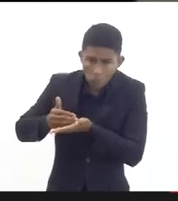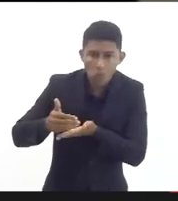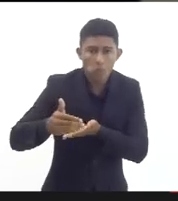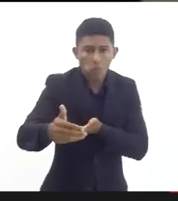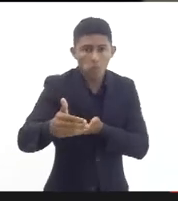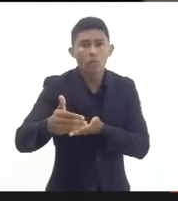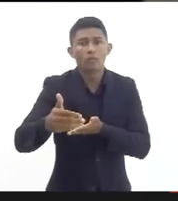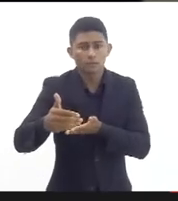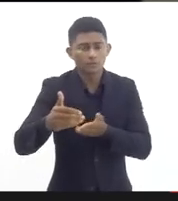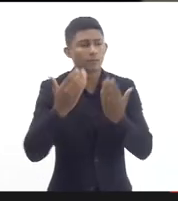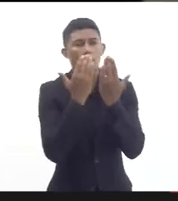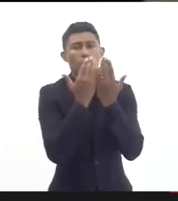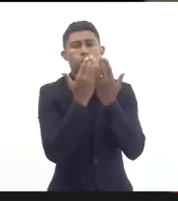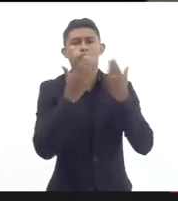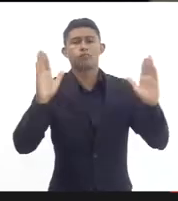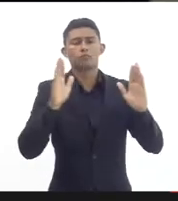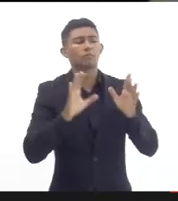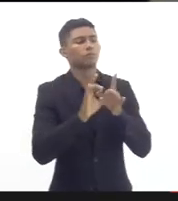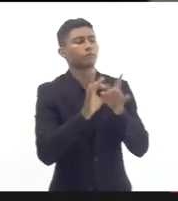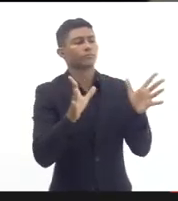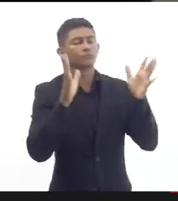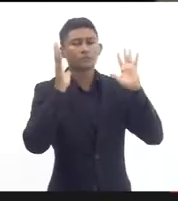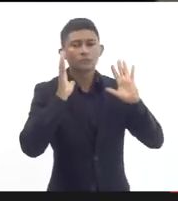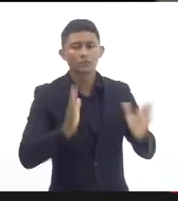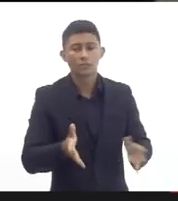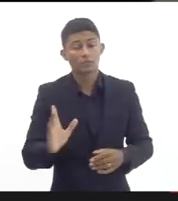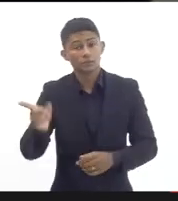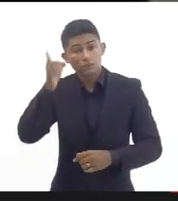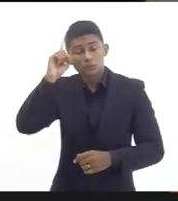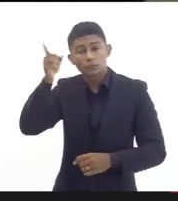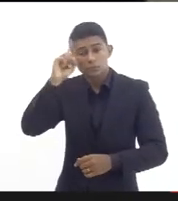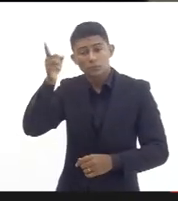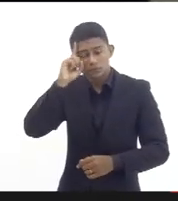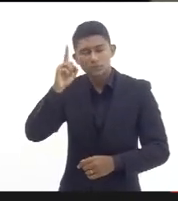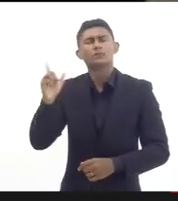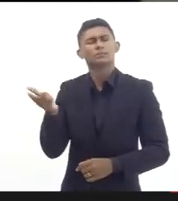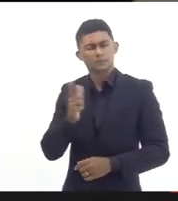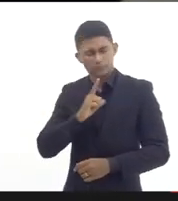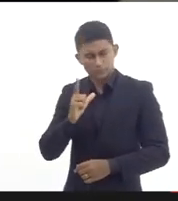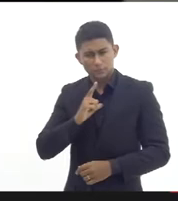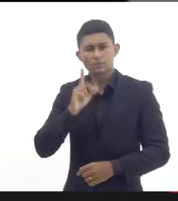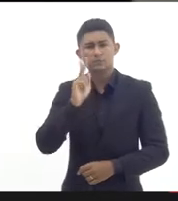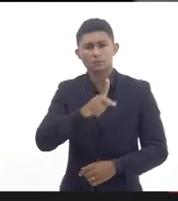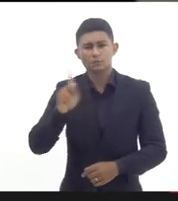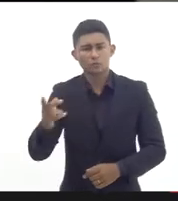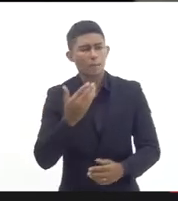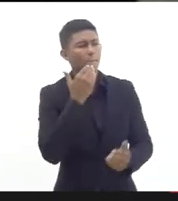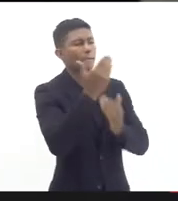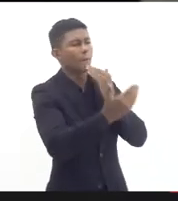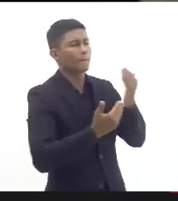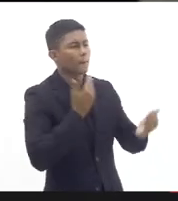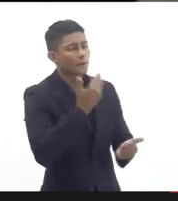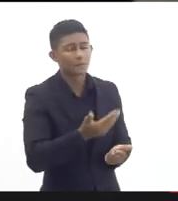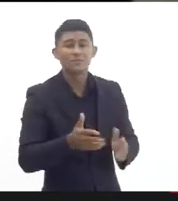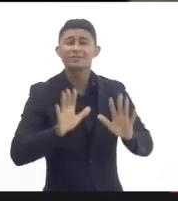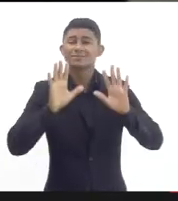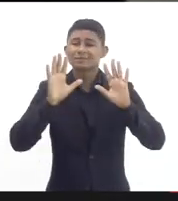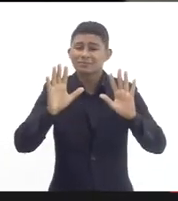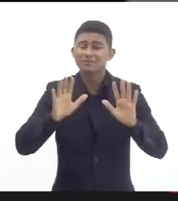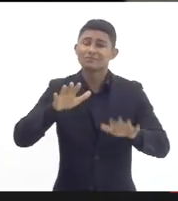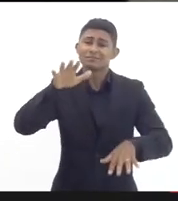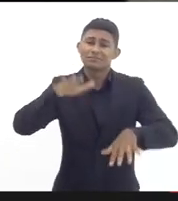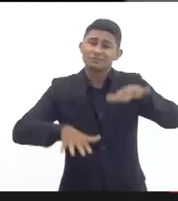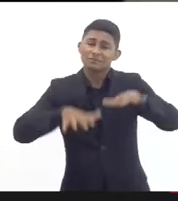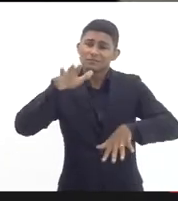se encerra e todo dia a gente tem solicitações a gente está sempre atento a isso mas existem situações que o